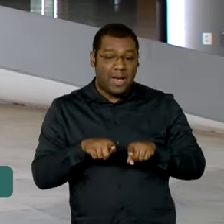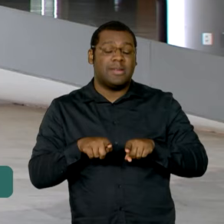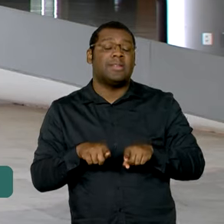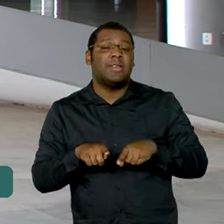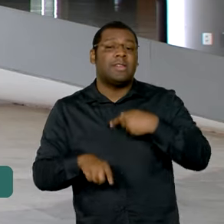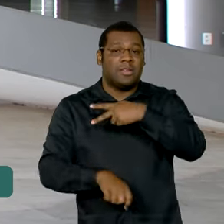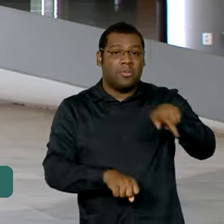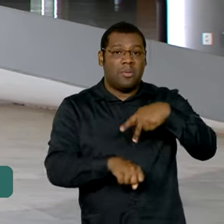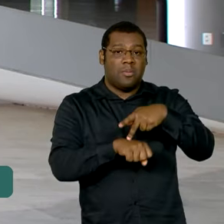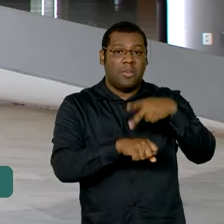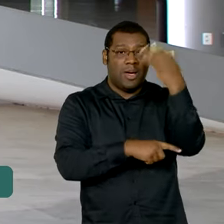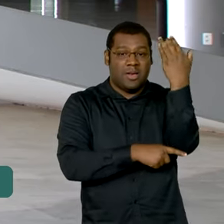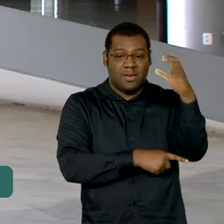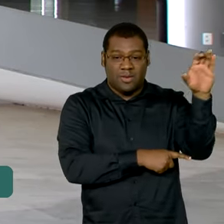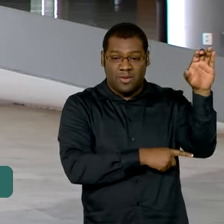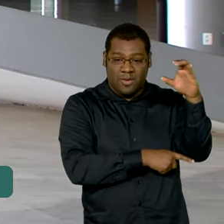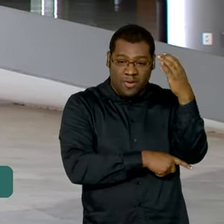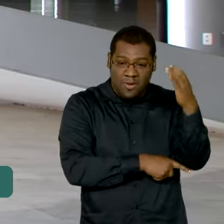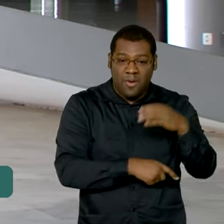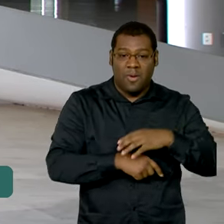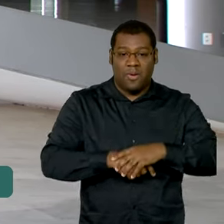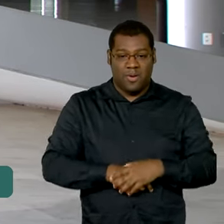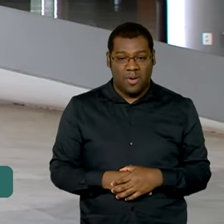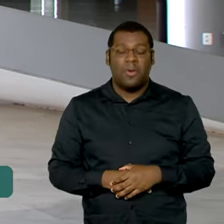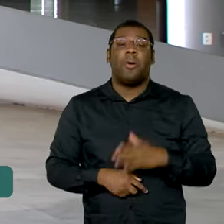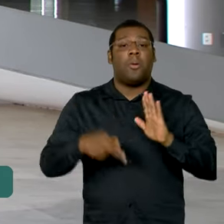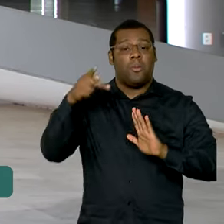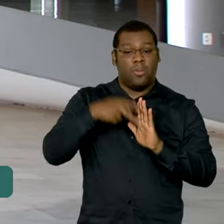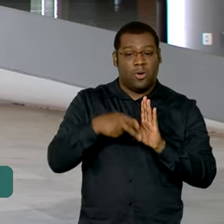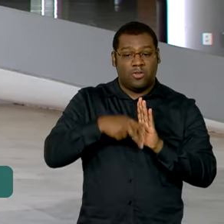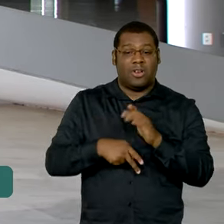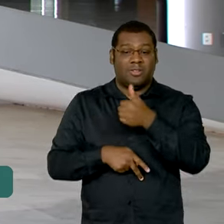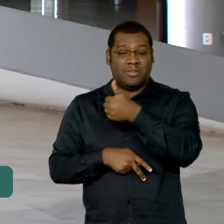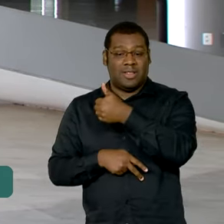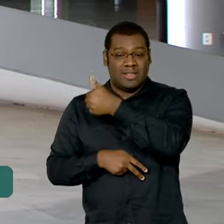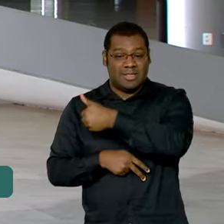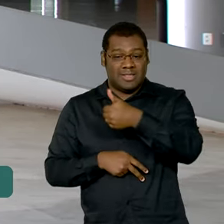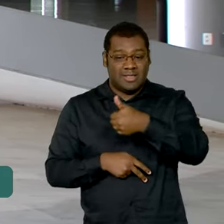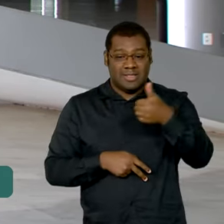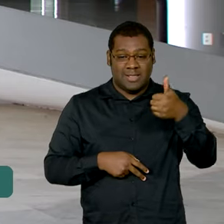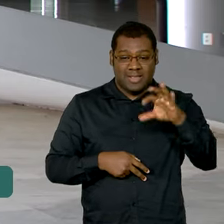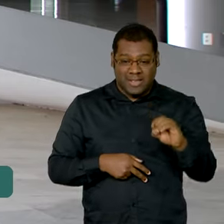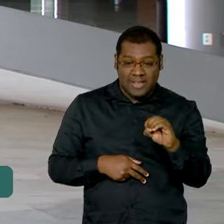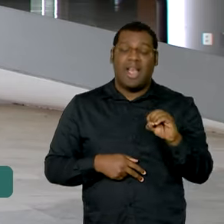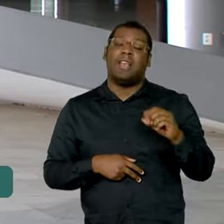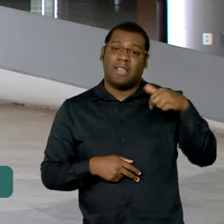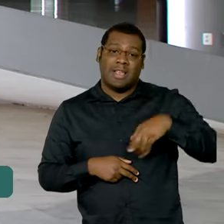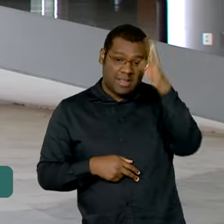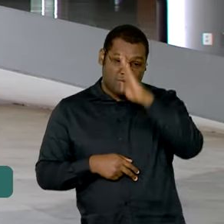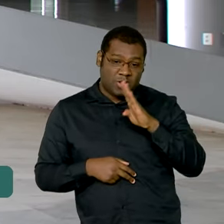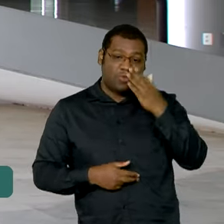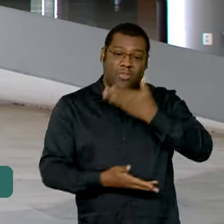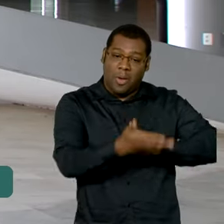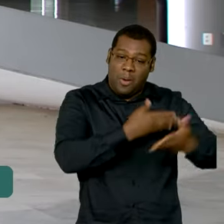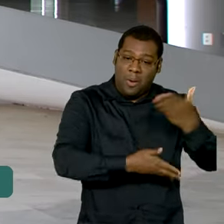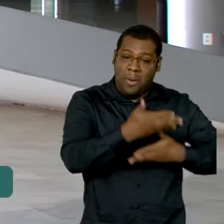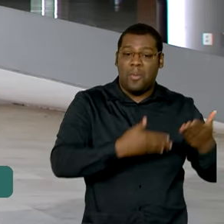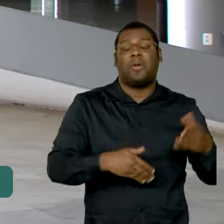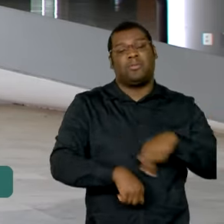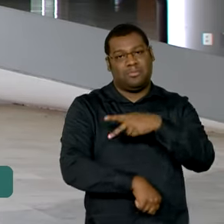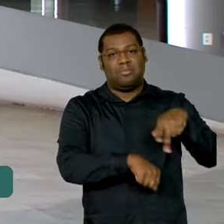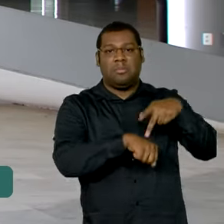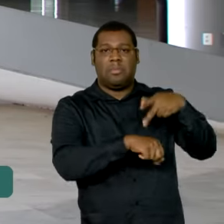cooperação entre os dois países, 110 projetos em diversas áreas que são feitos de forma conjunta entre essas duas